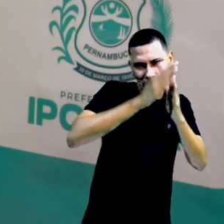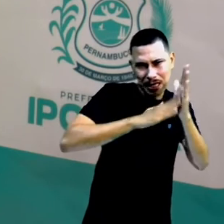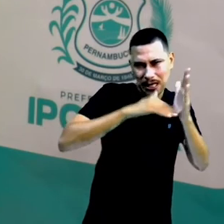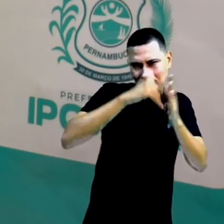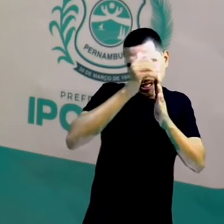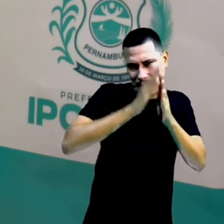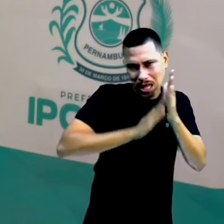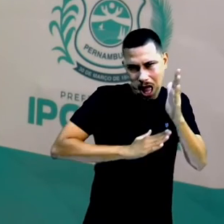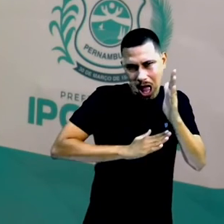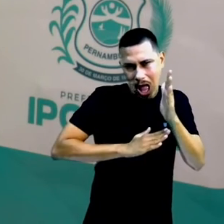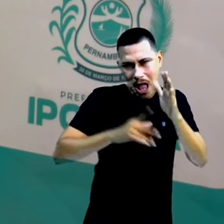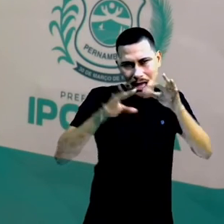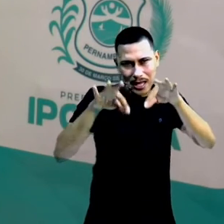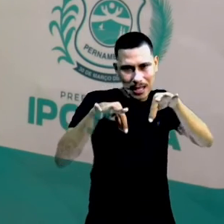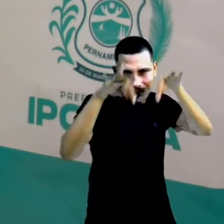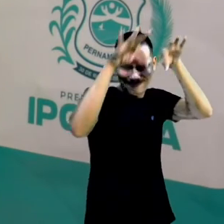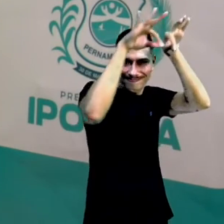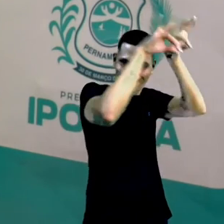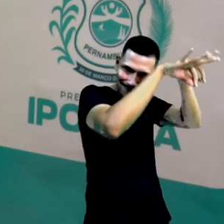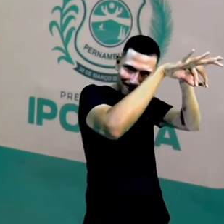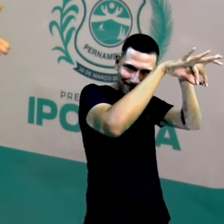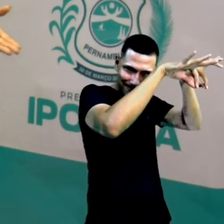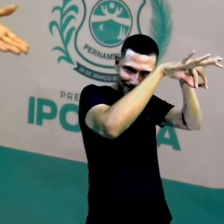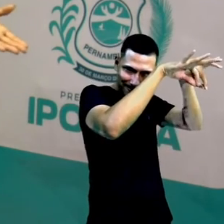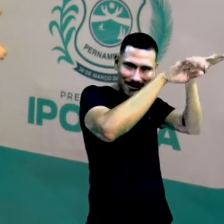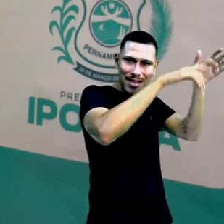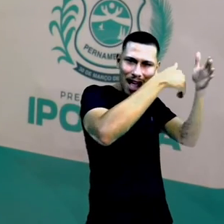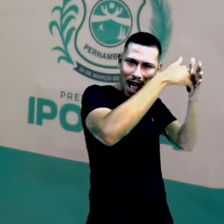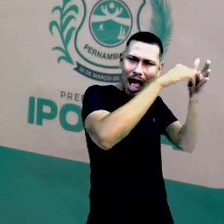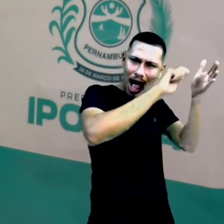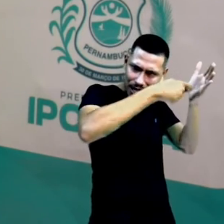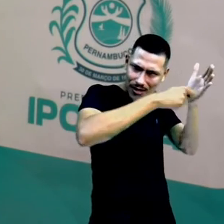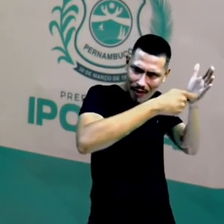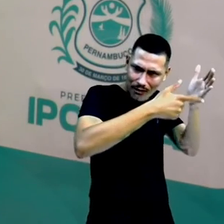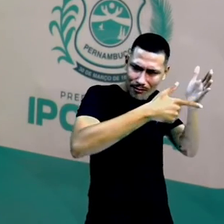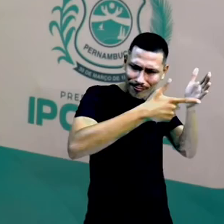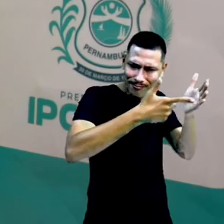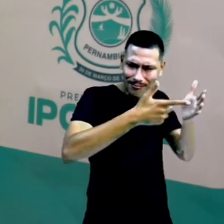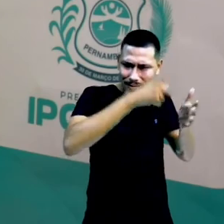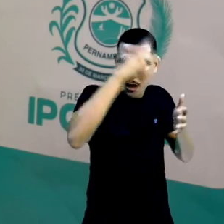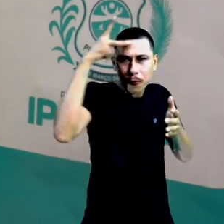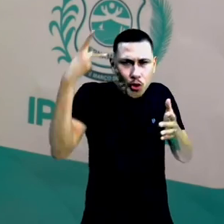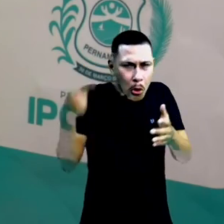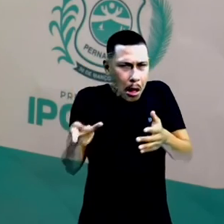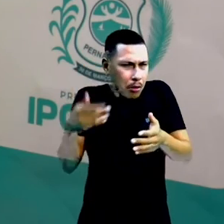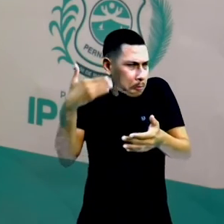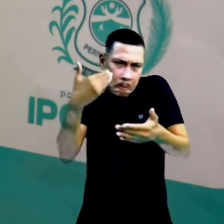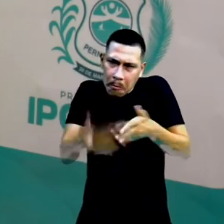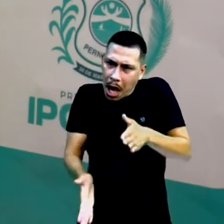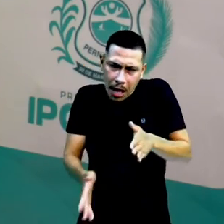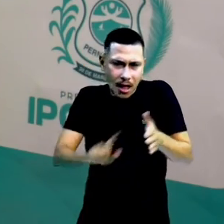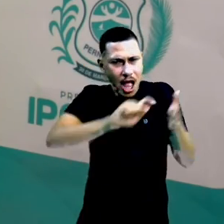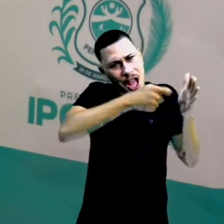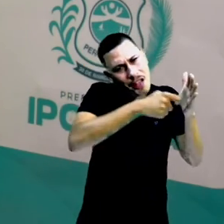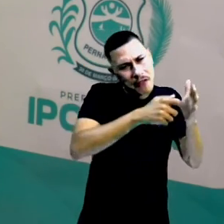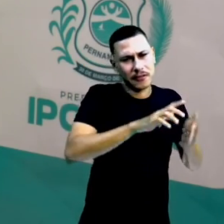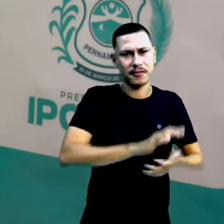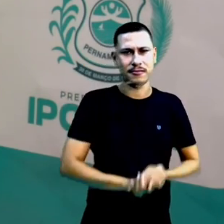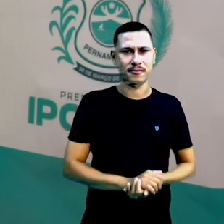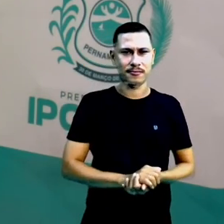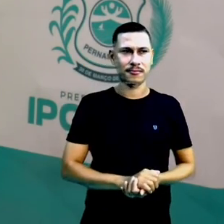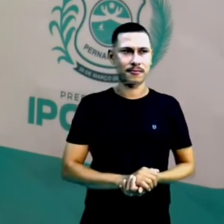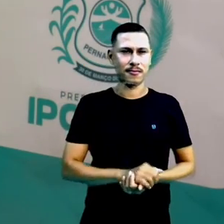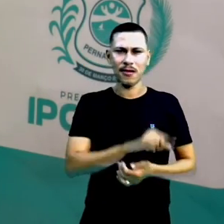o cantinho da chave, pra ninguém perder mais a chave. Não é assim? Vocês podem também colocar